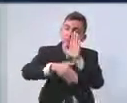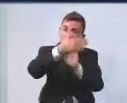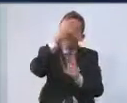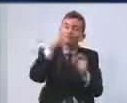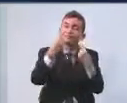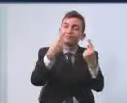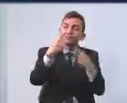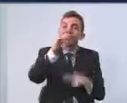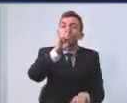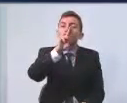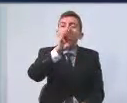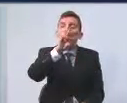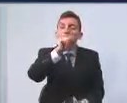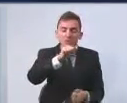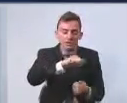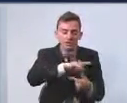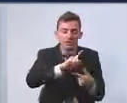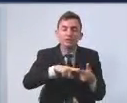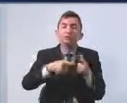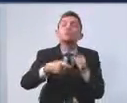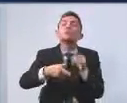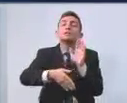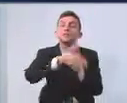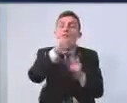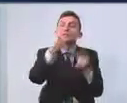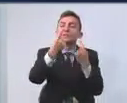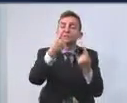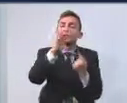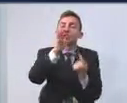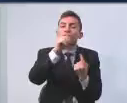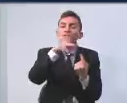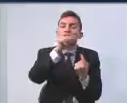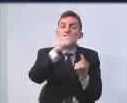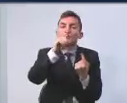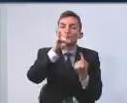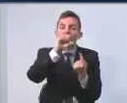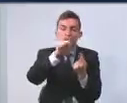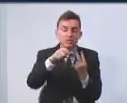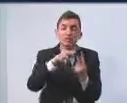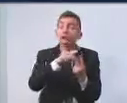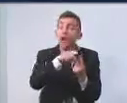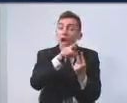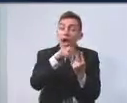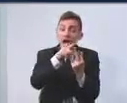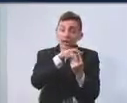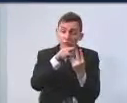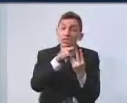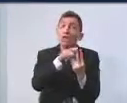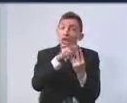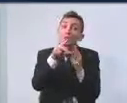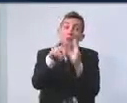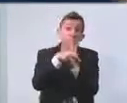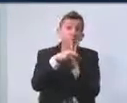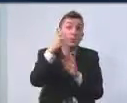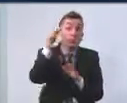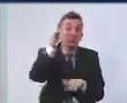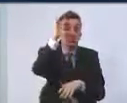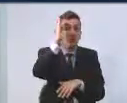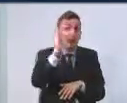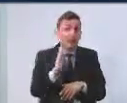rodovias Dutra, as rodovias Fernão Dias, são rodovias federais, portanto,